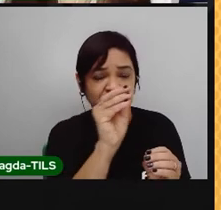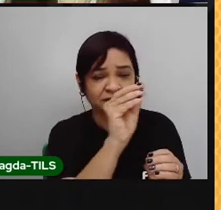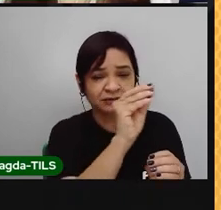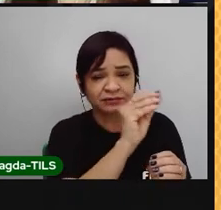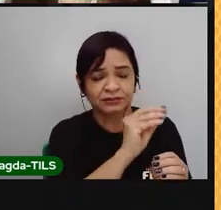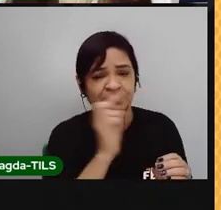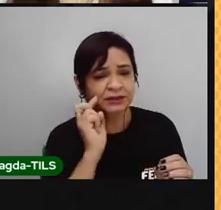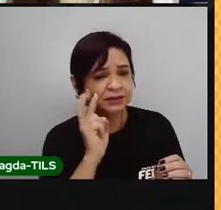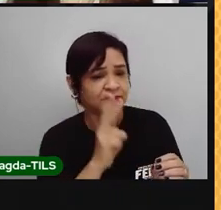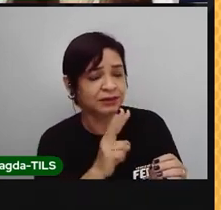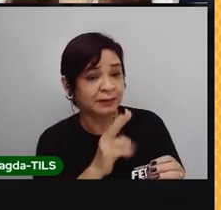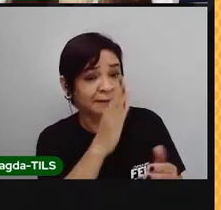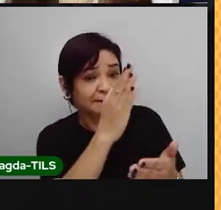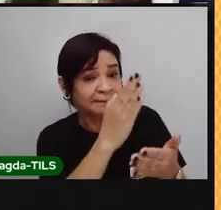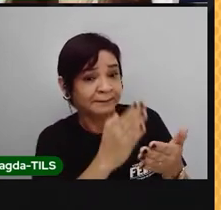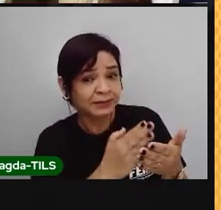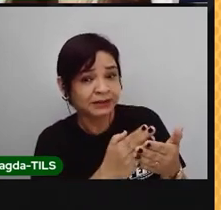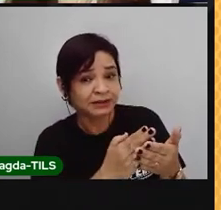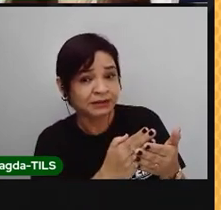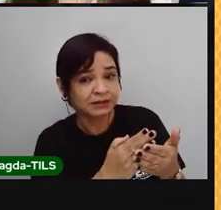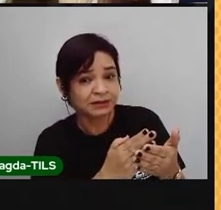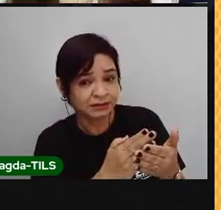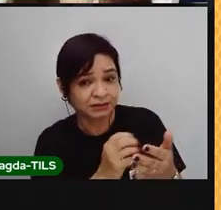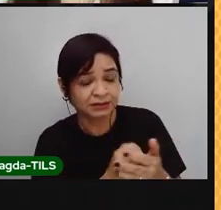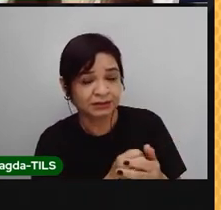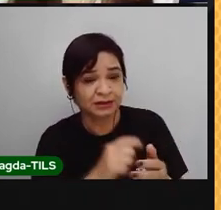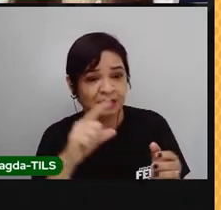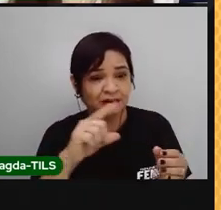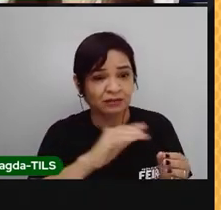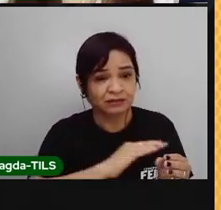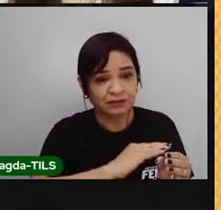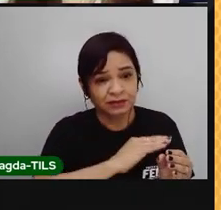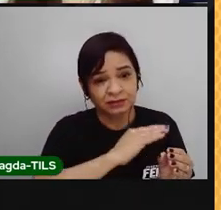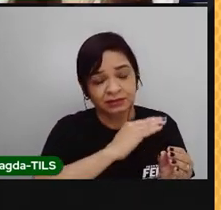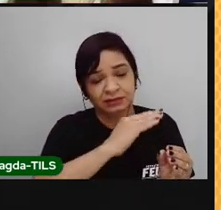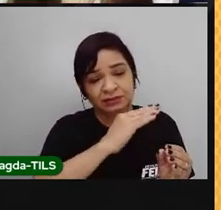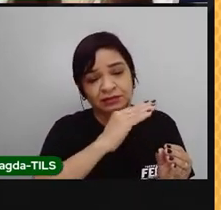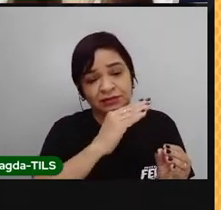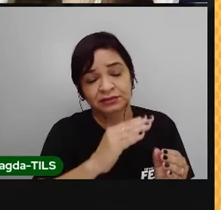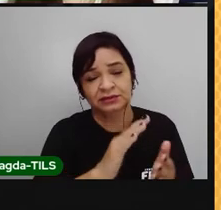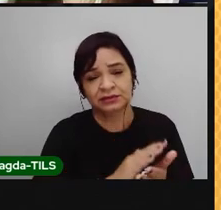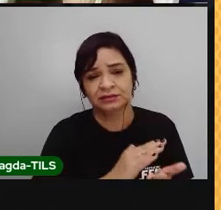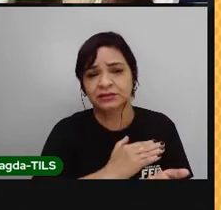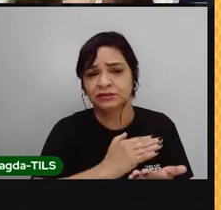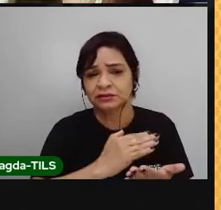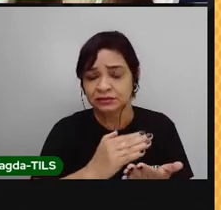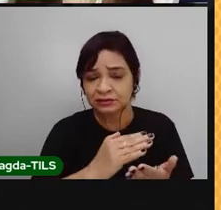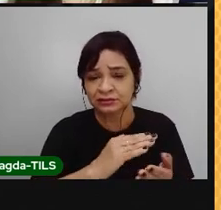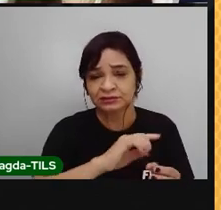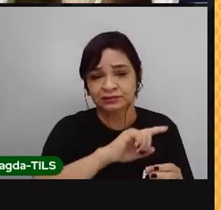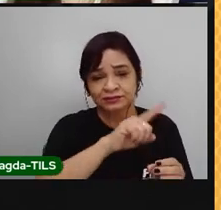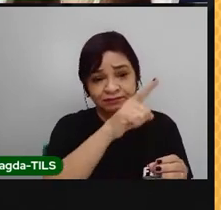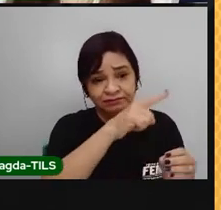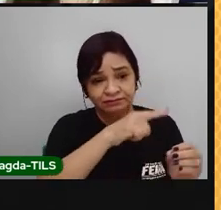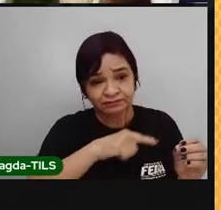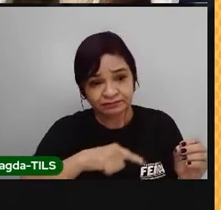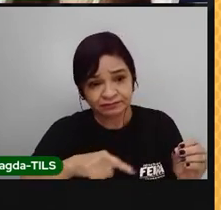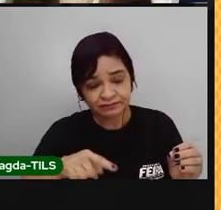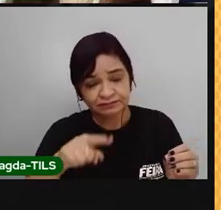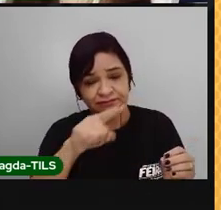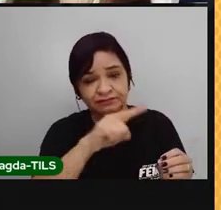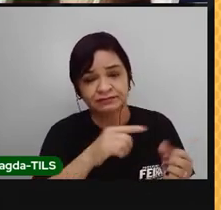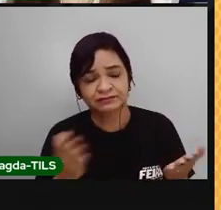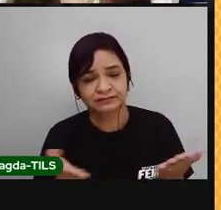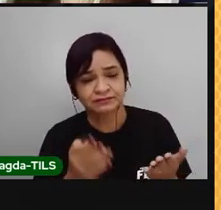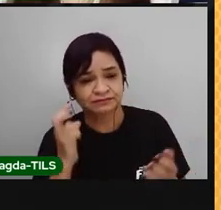fase é chamada de quarto presente. A lua continua sua órbita, e agora podemos